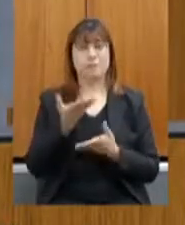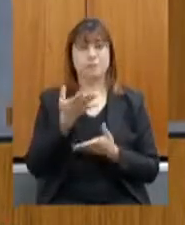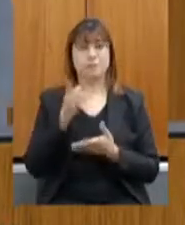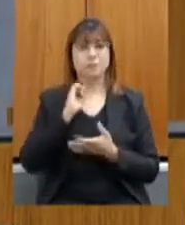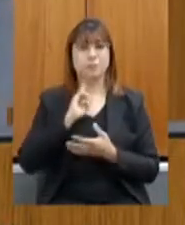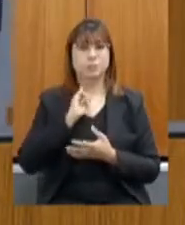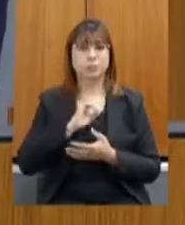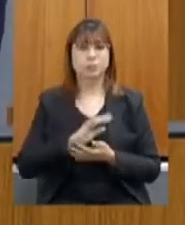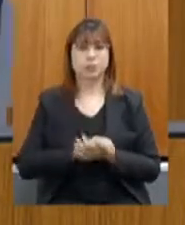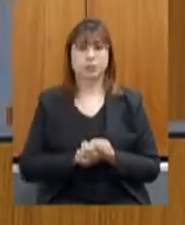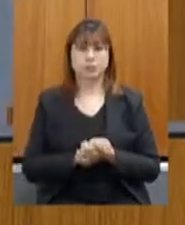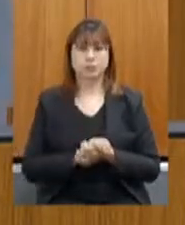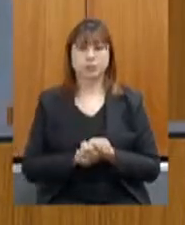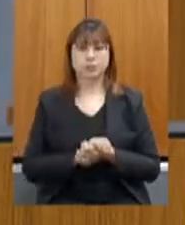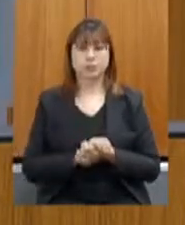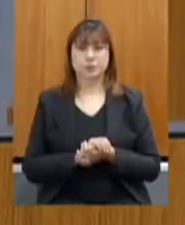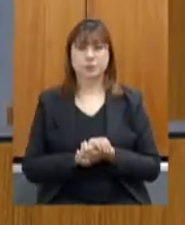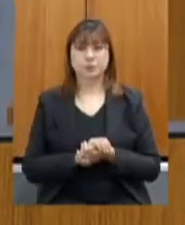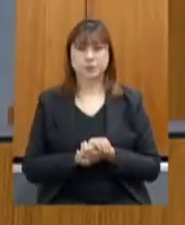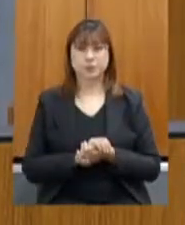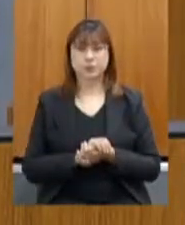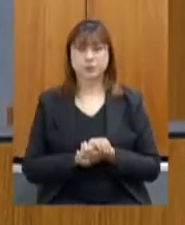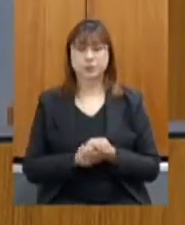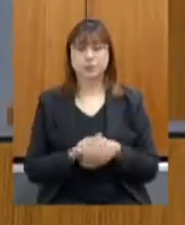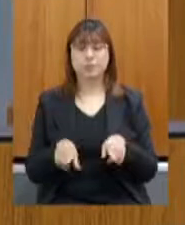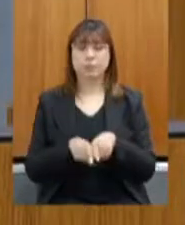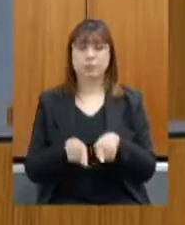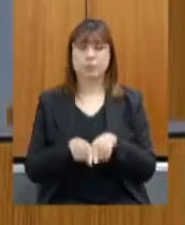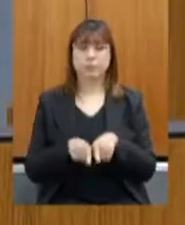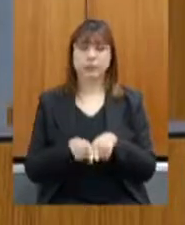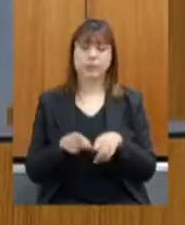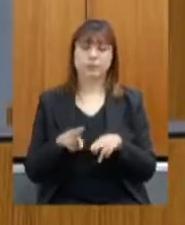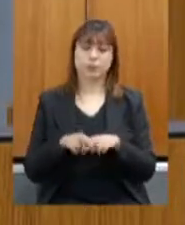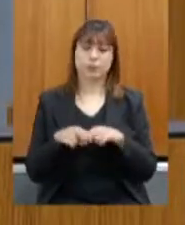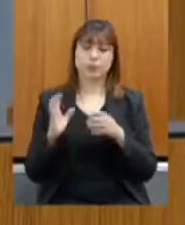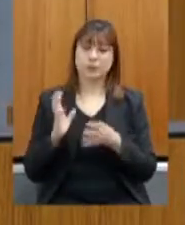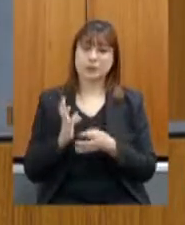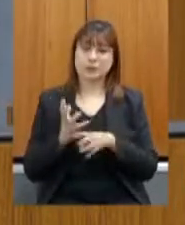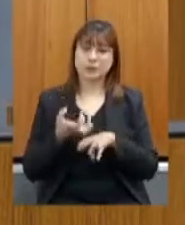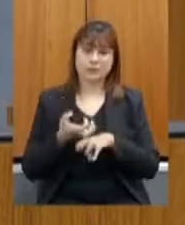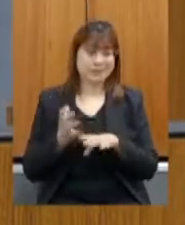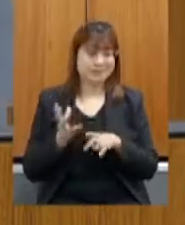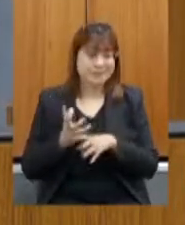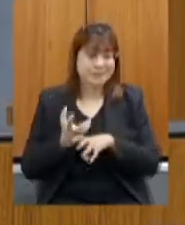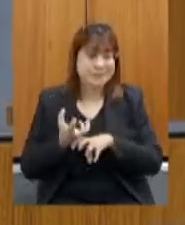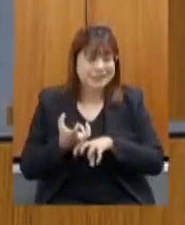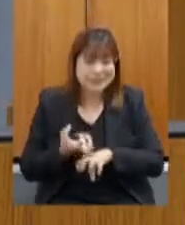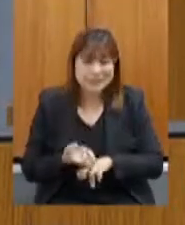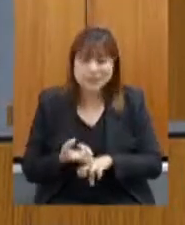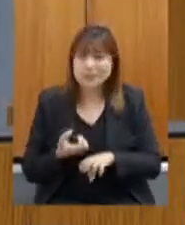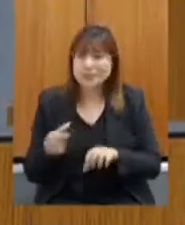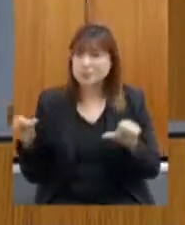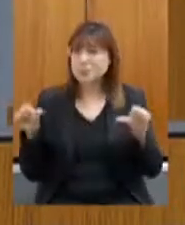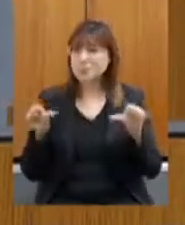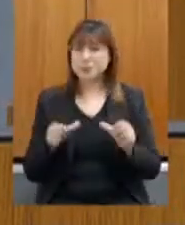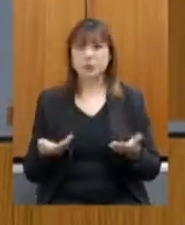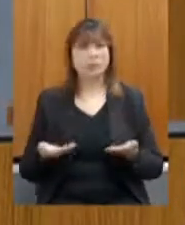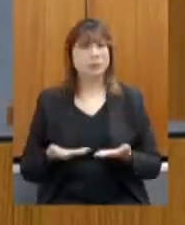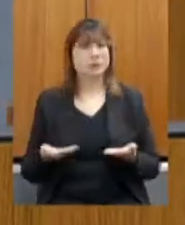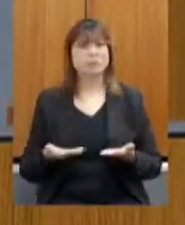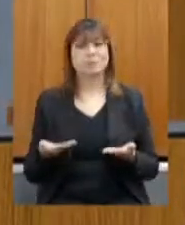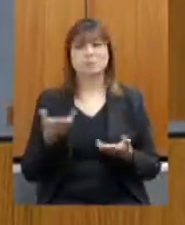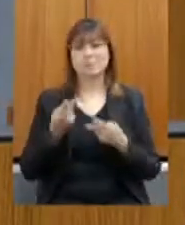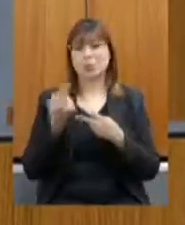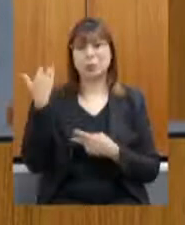bianualidade, mas em questão da seca, nunca se teve uma seca tão forte e não só a seca forte, como também